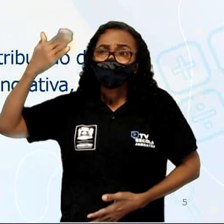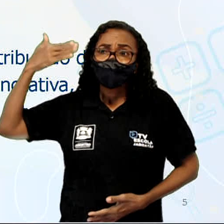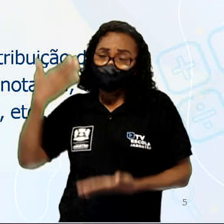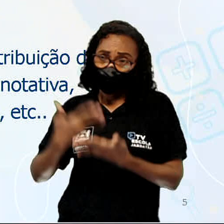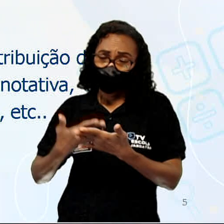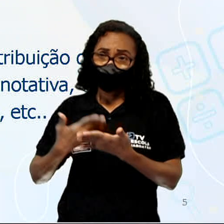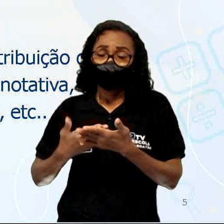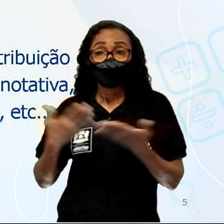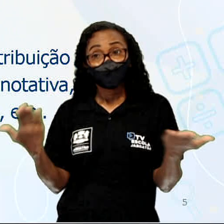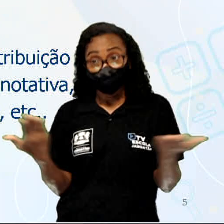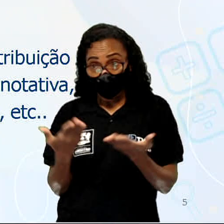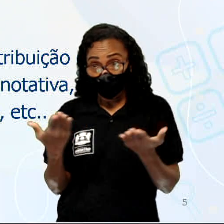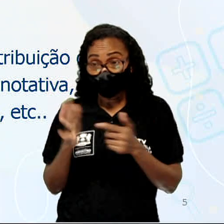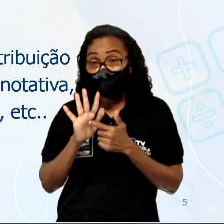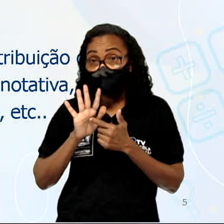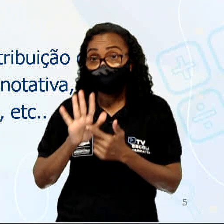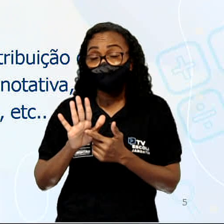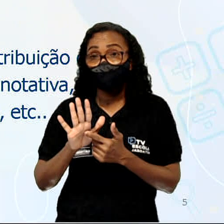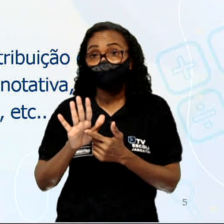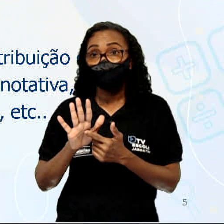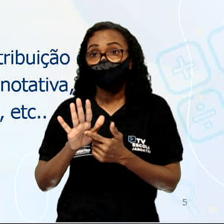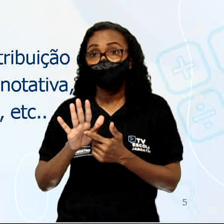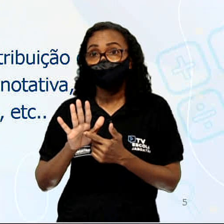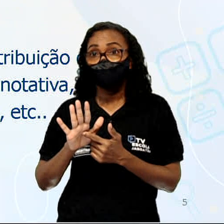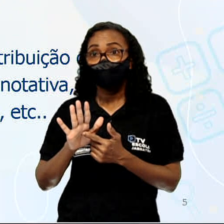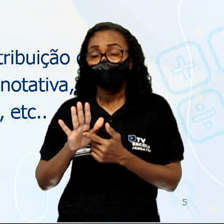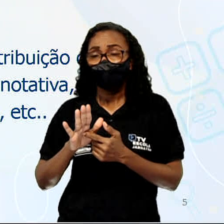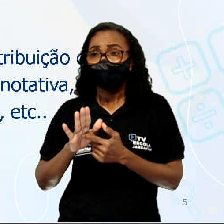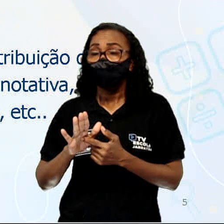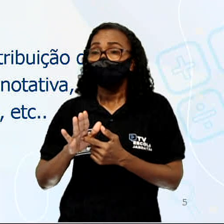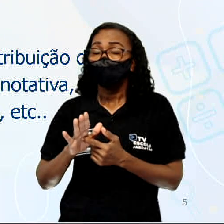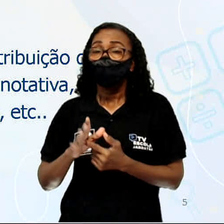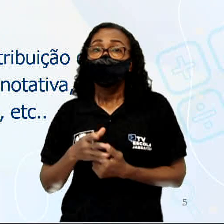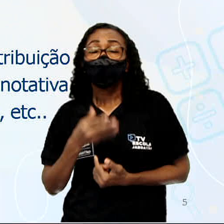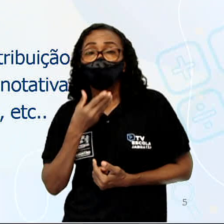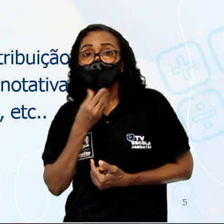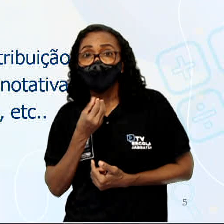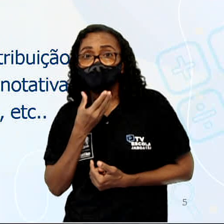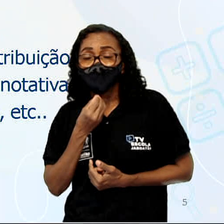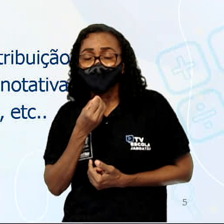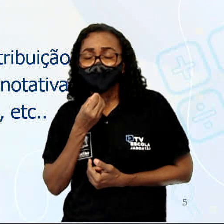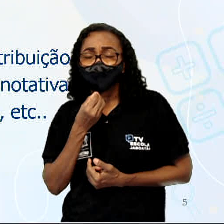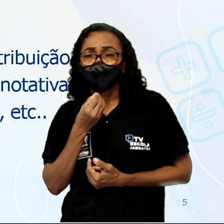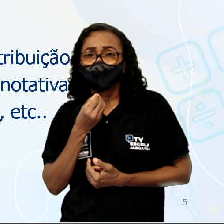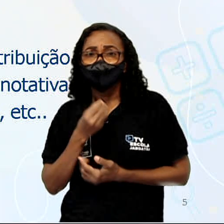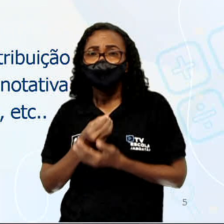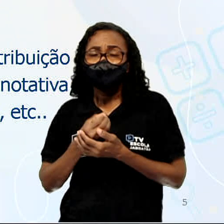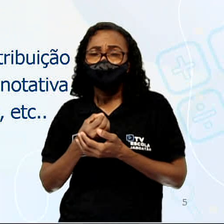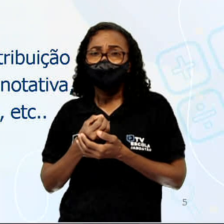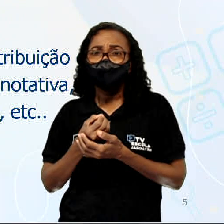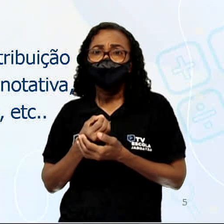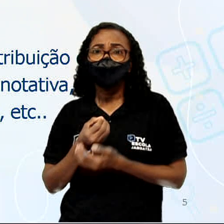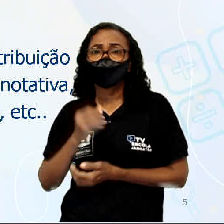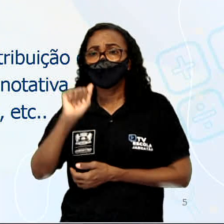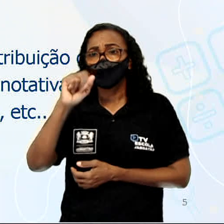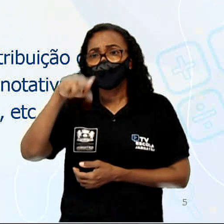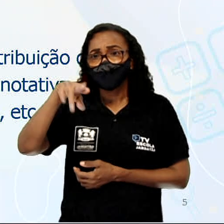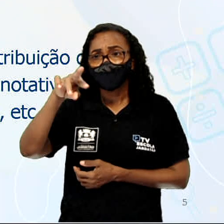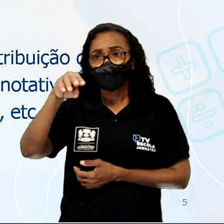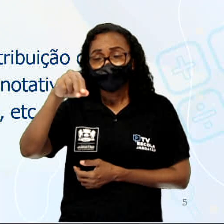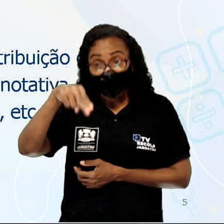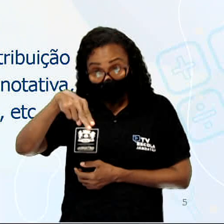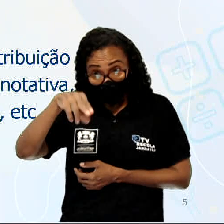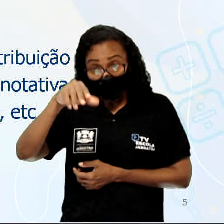questão de destacar. Eu trouxe aqui a fala de um crítico literário brasileiro muito famoso, chamado Antônio Cândido,